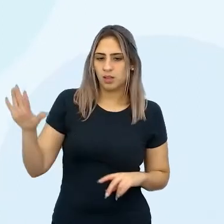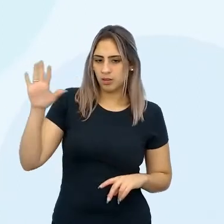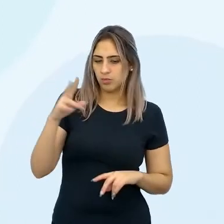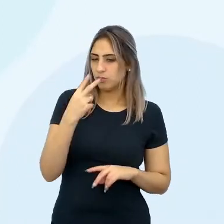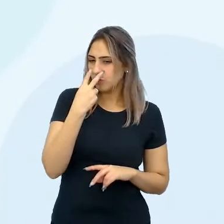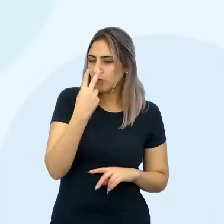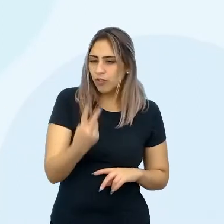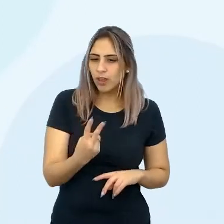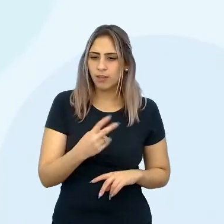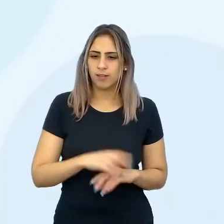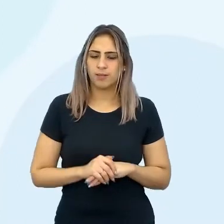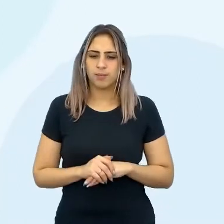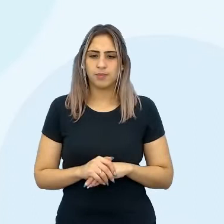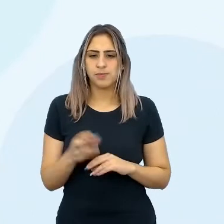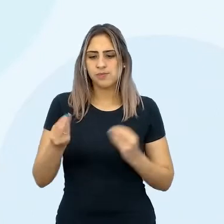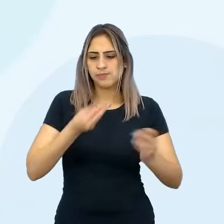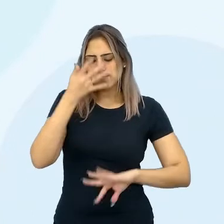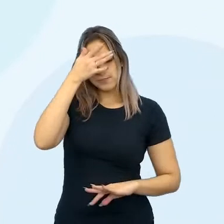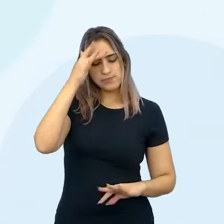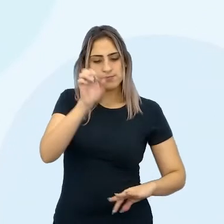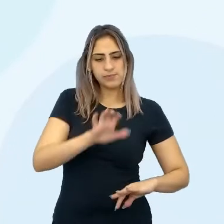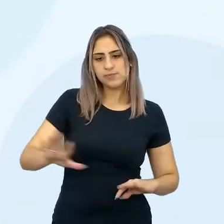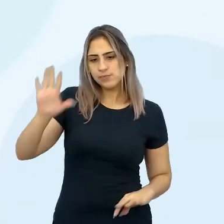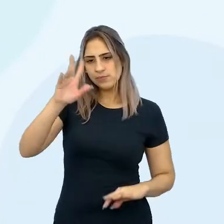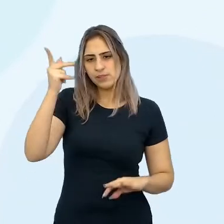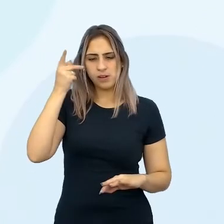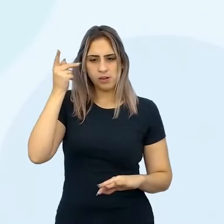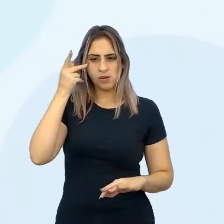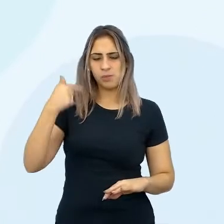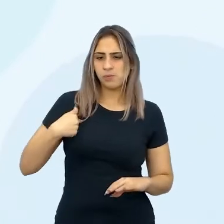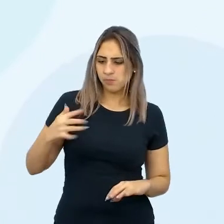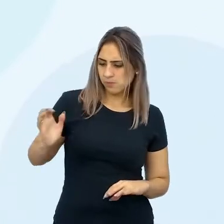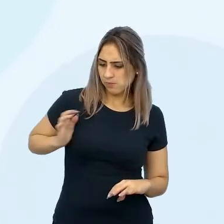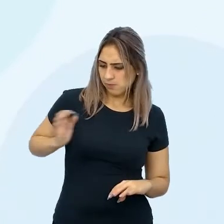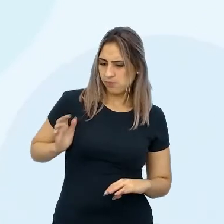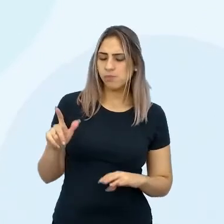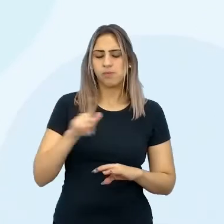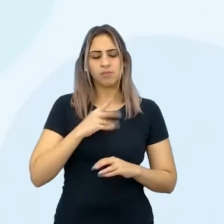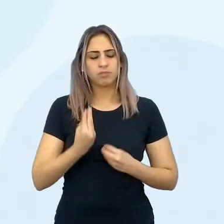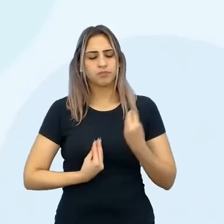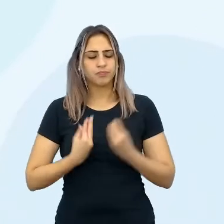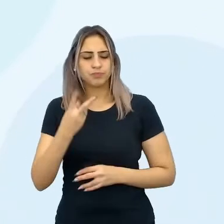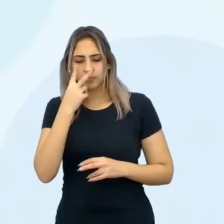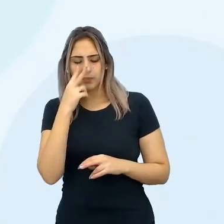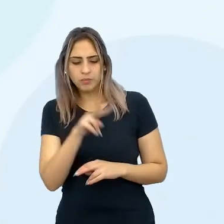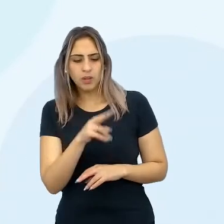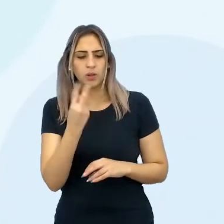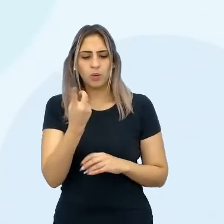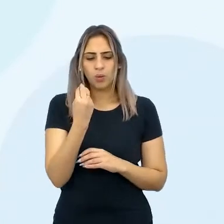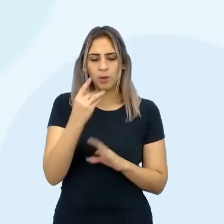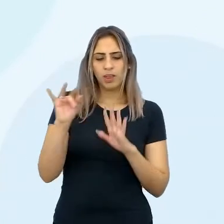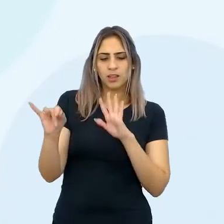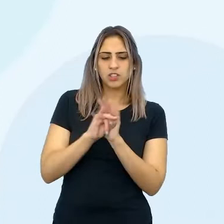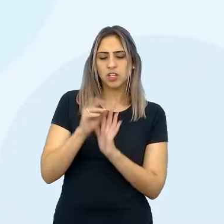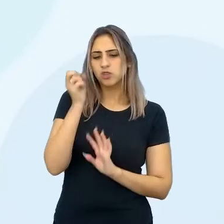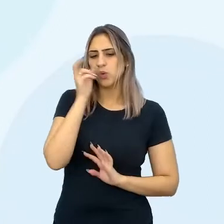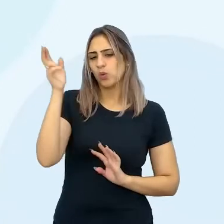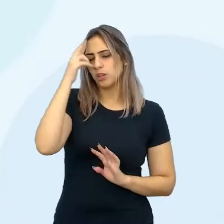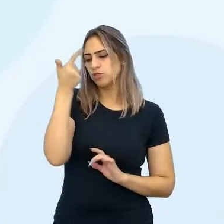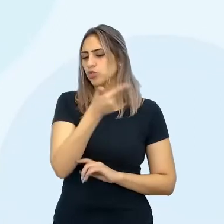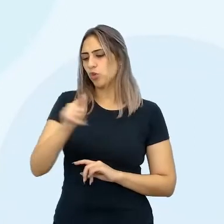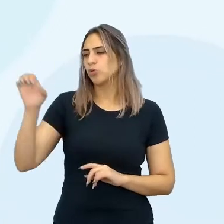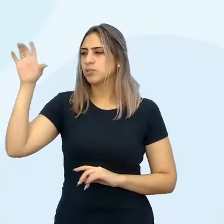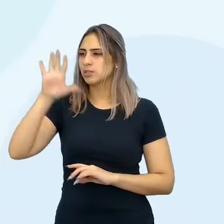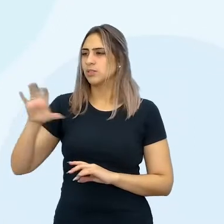Então, como as pessoas do estado de São Paulo ou da minha cidade enxergam a identidade cultural de outros